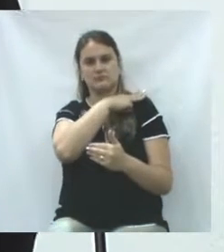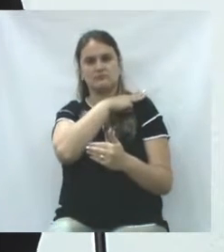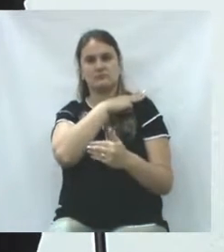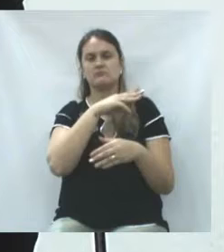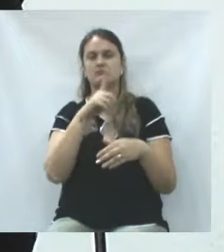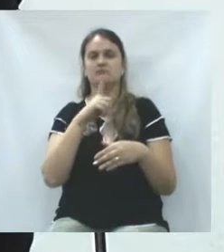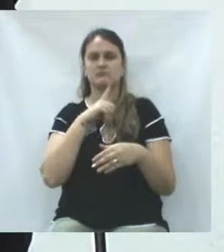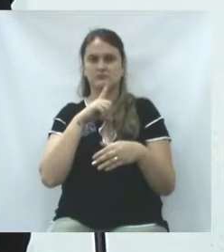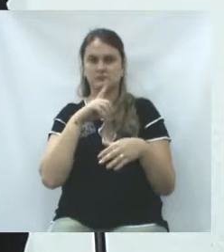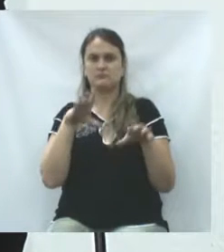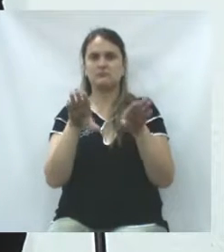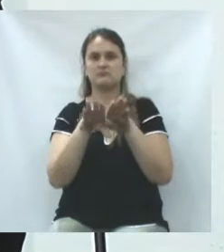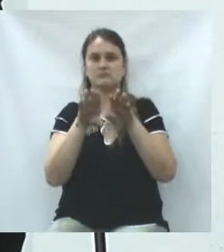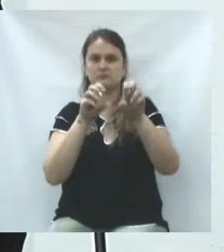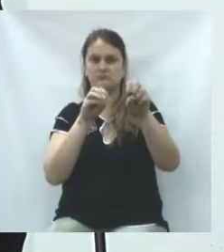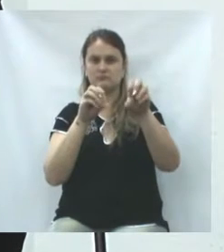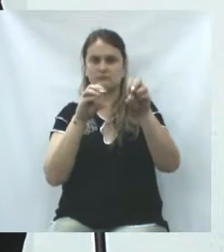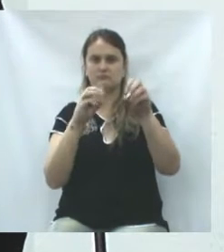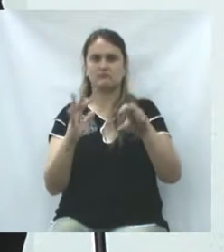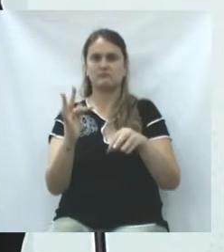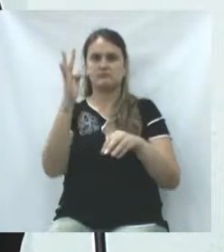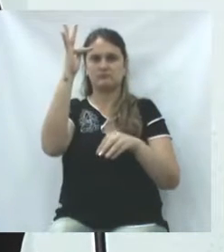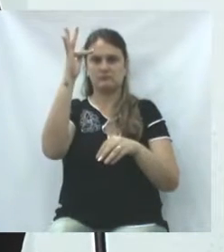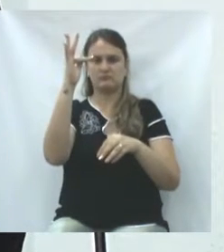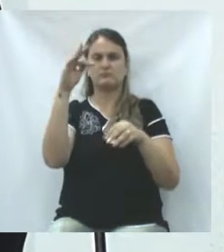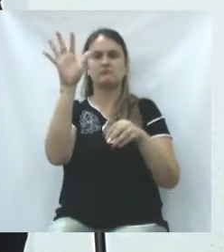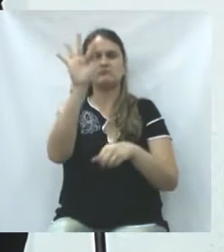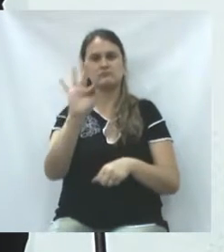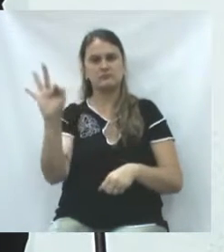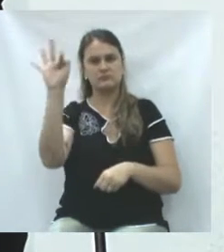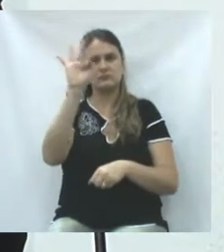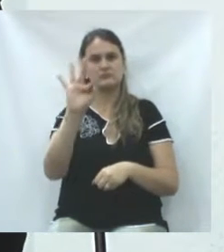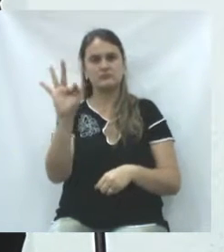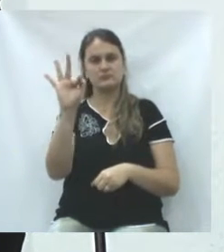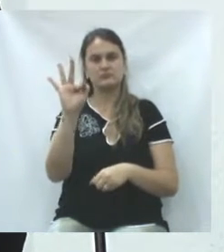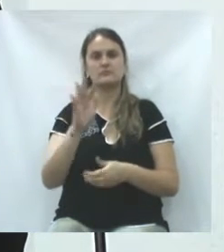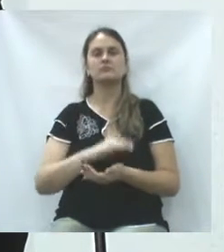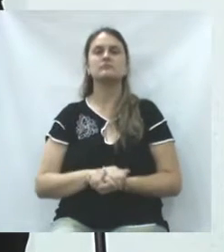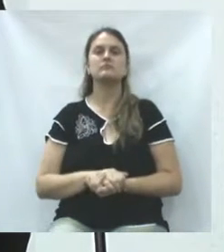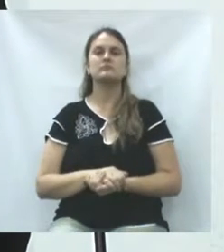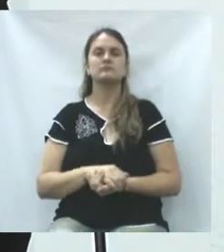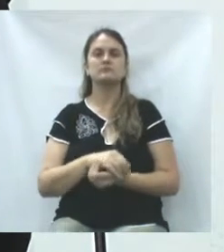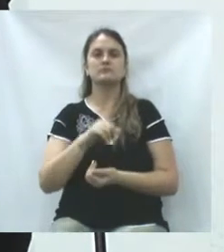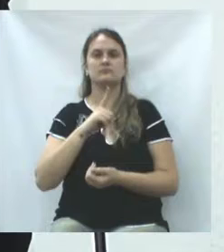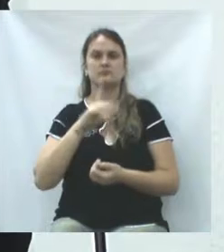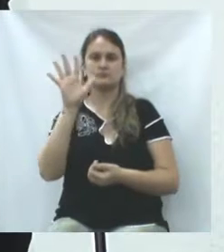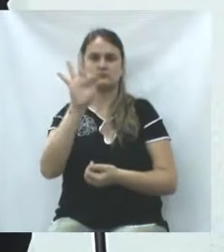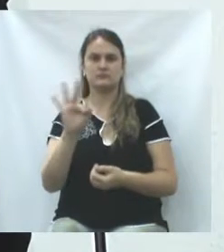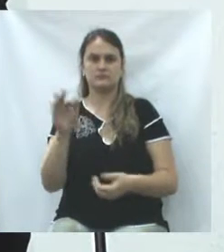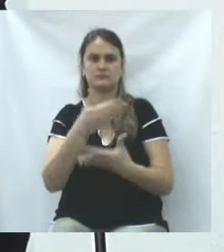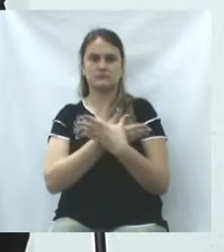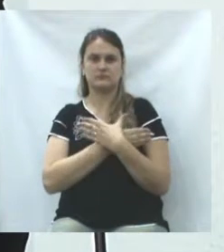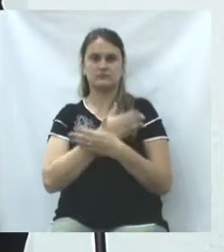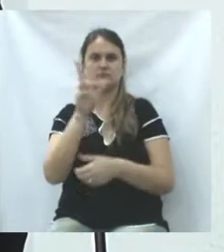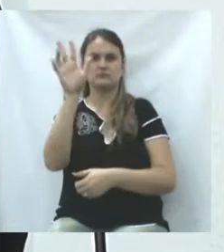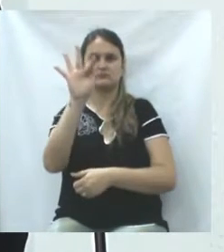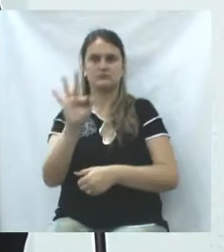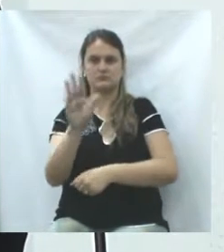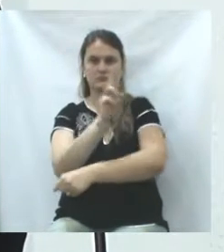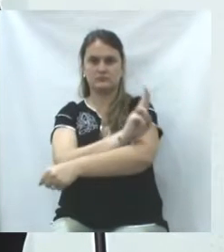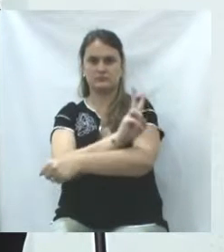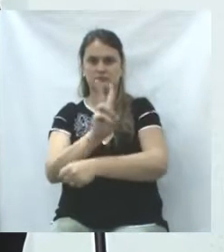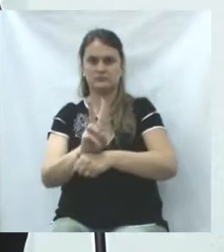dentro dos maiores sistemas, onde nós temos os centros universitários, através aqui da Uniguaçu, da